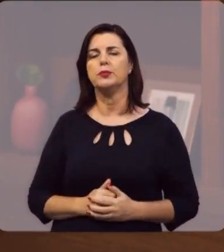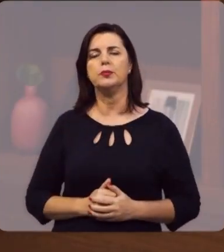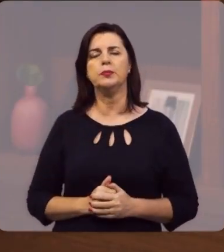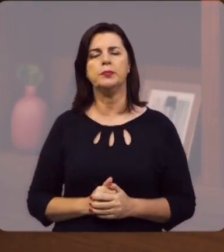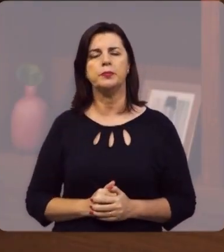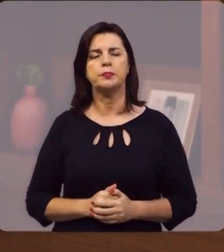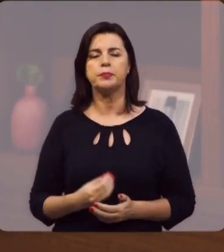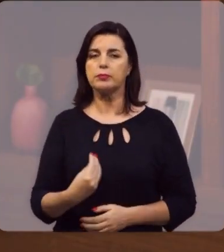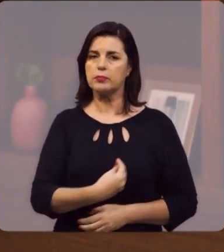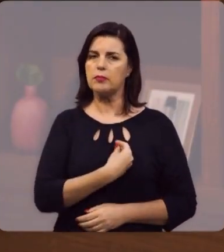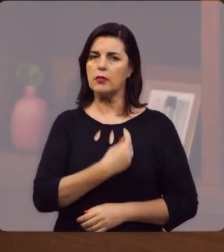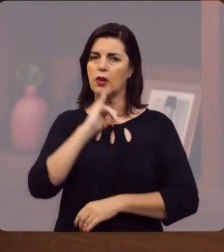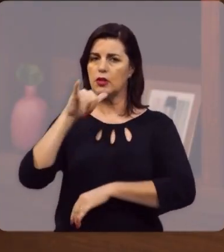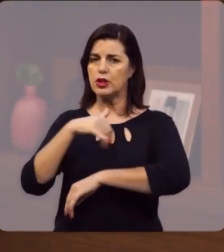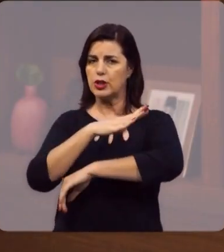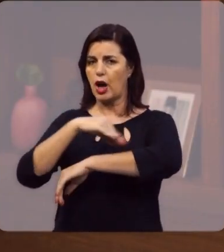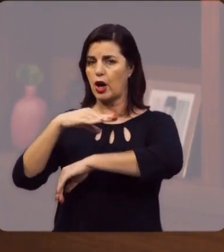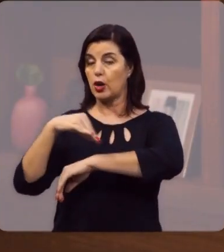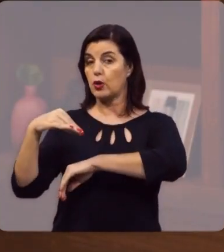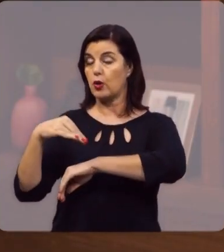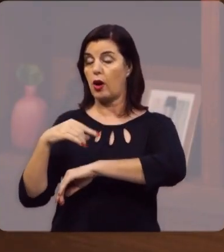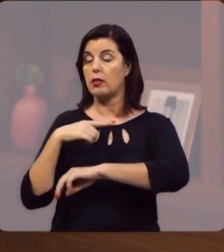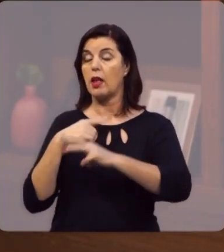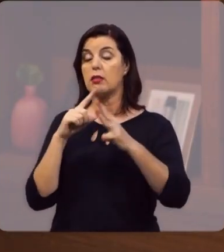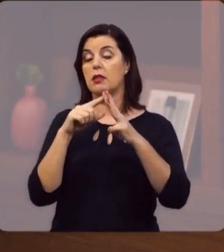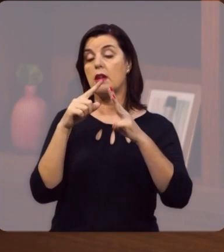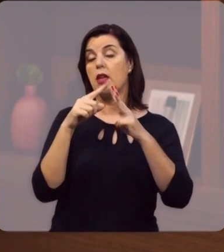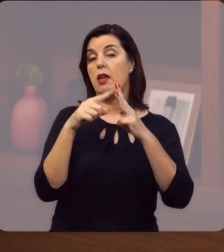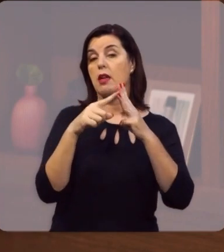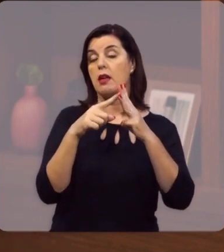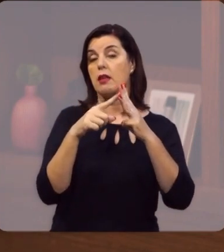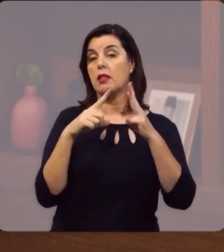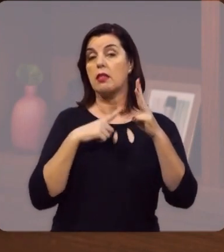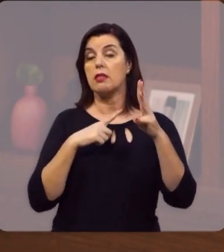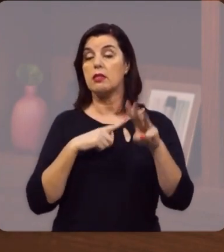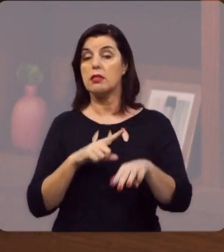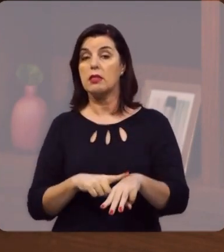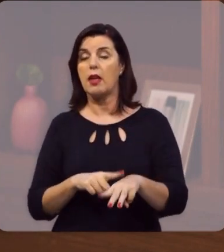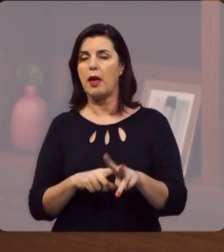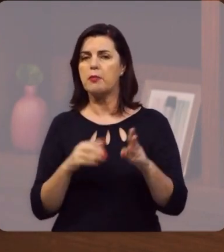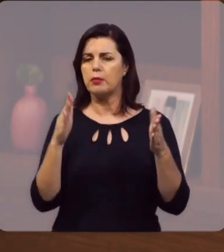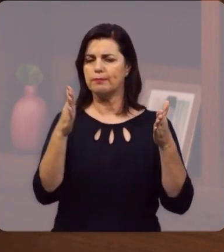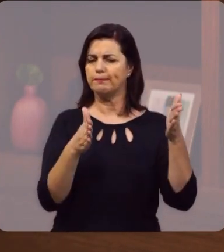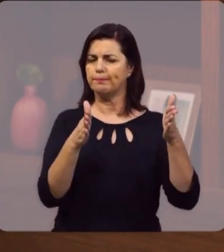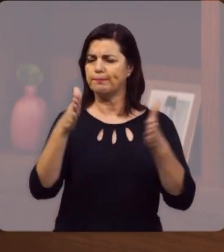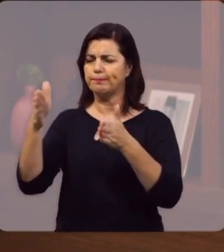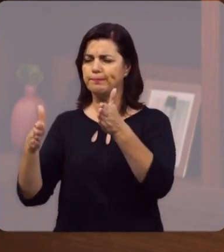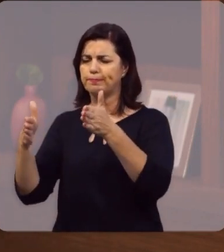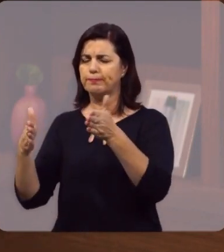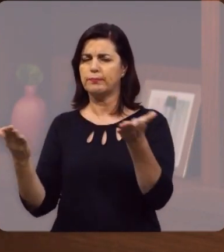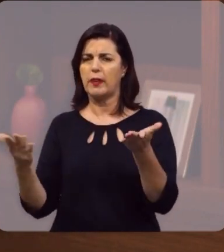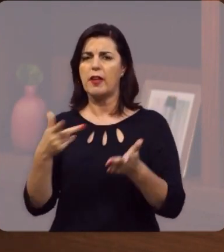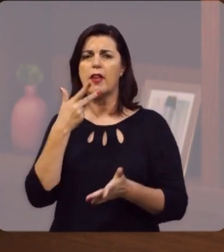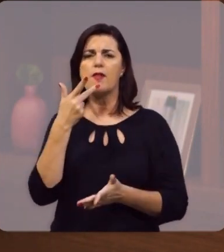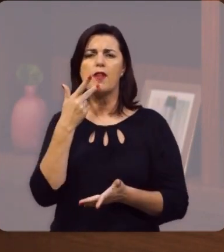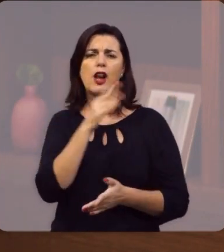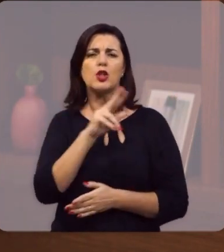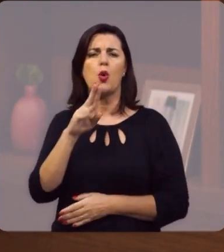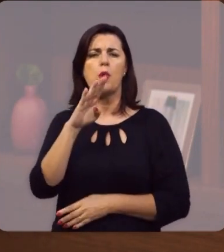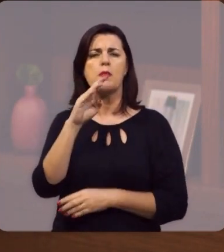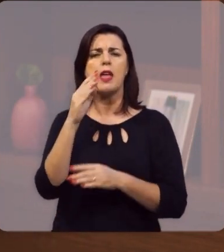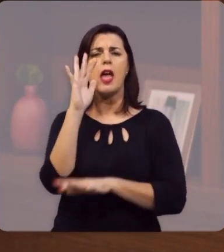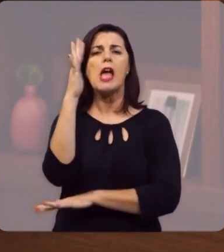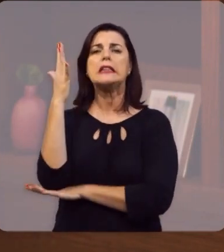A vida de Jacó passa por três períodos bem definidos, que eu chamo de as